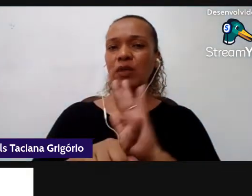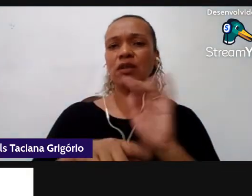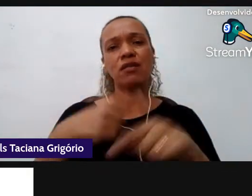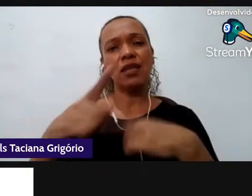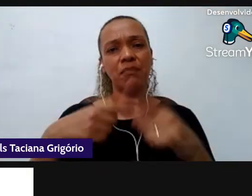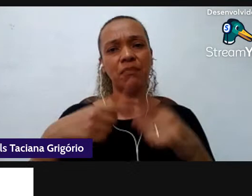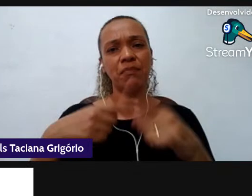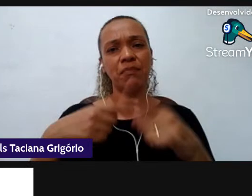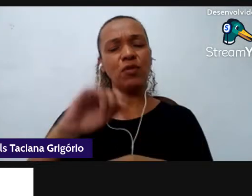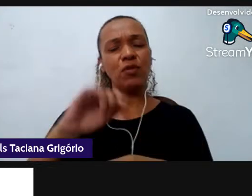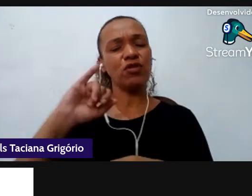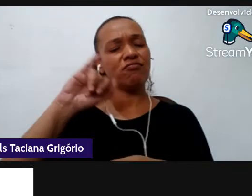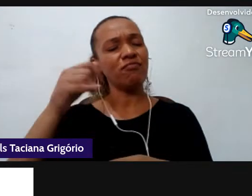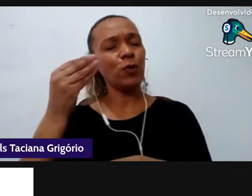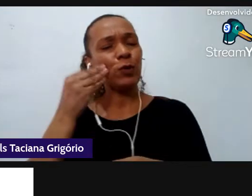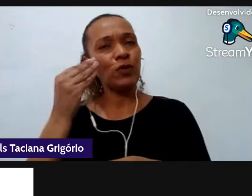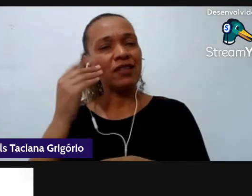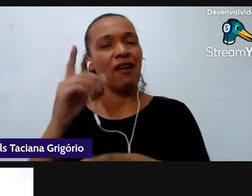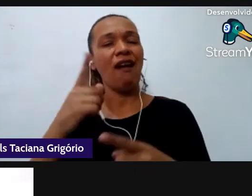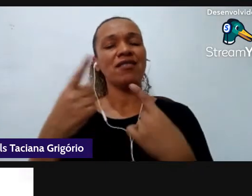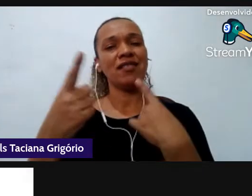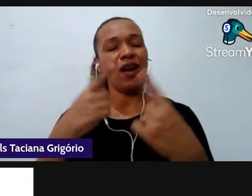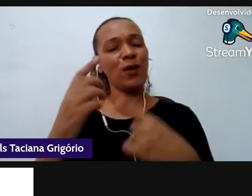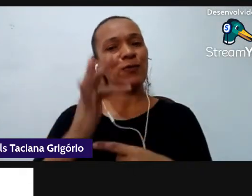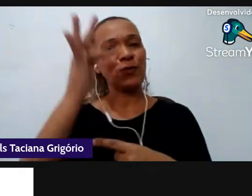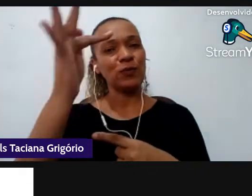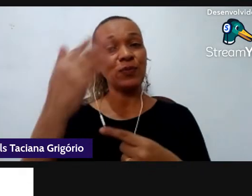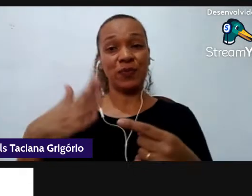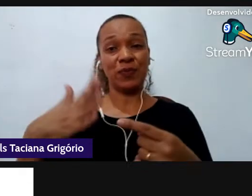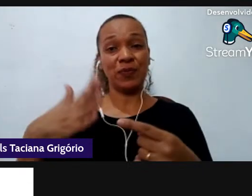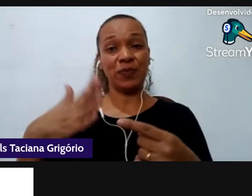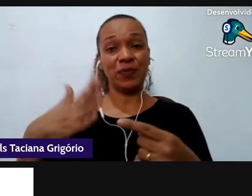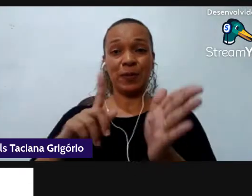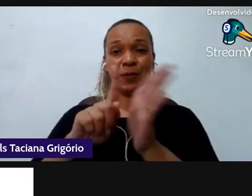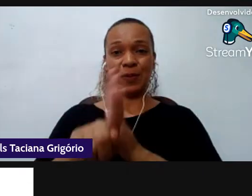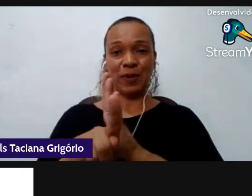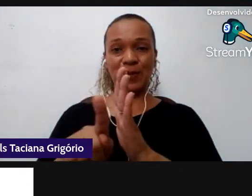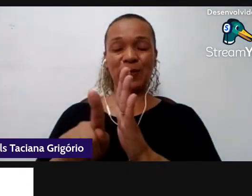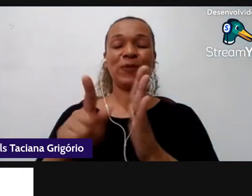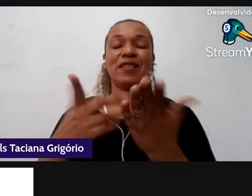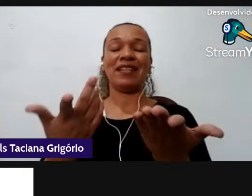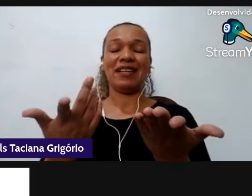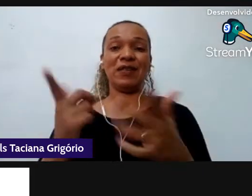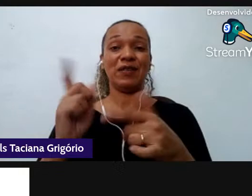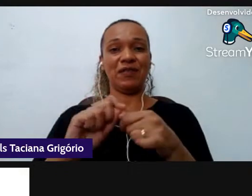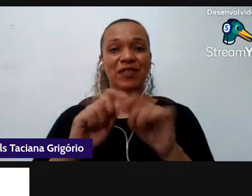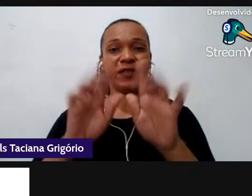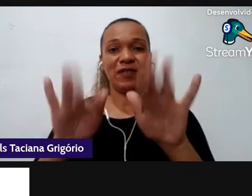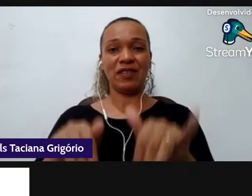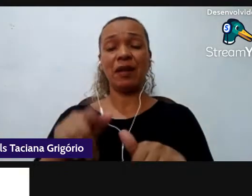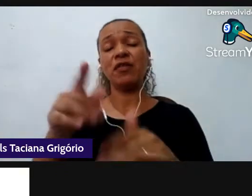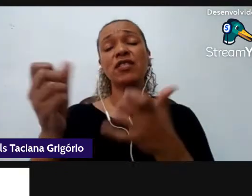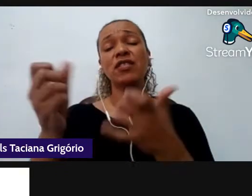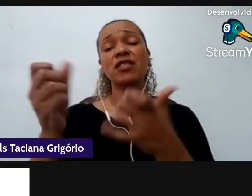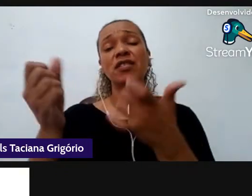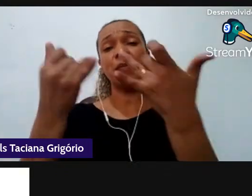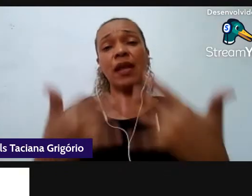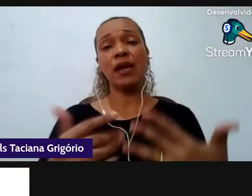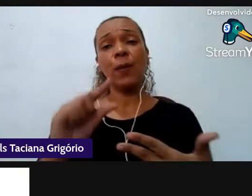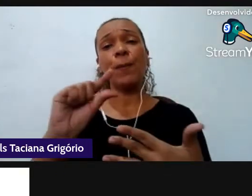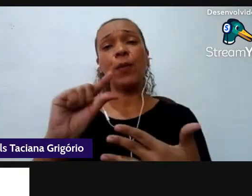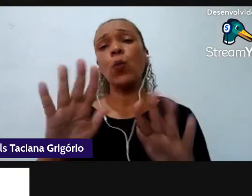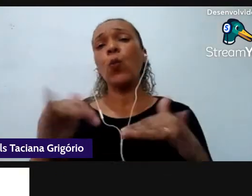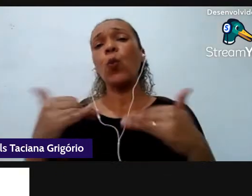diálogo a minha pergunta que eu disse que ia fazer ao final né era para que você falasse um pouquinho sobre quais são as